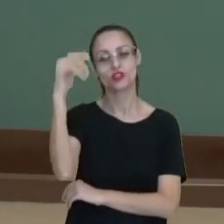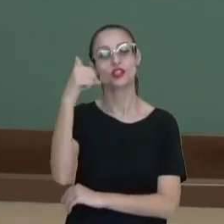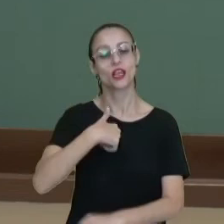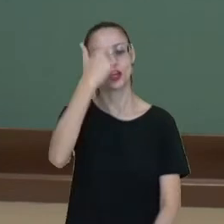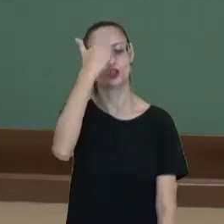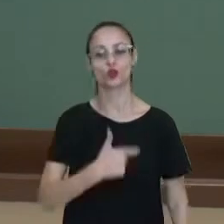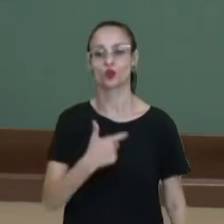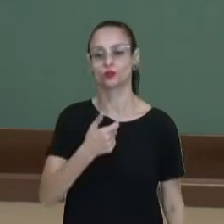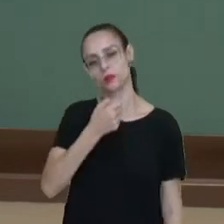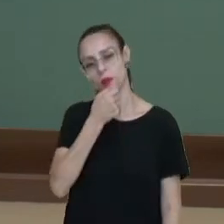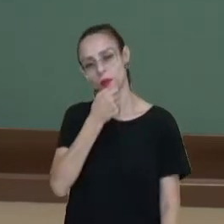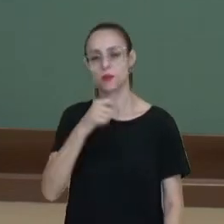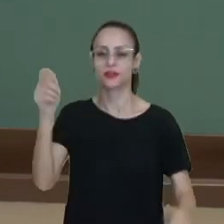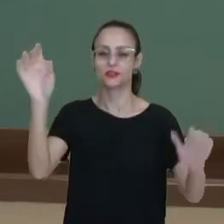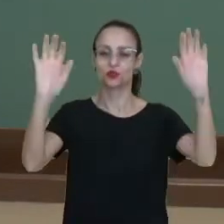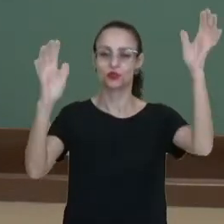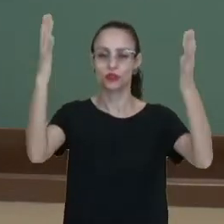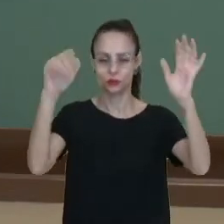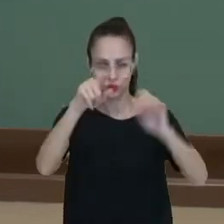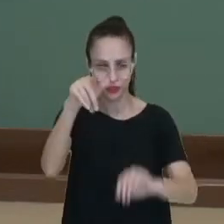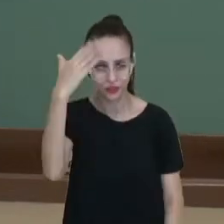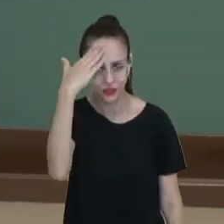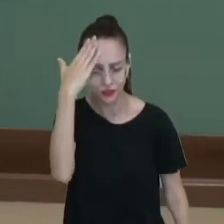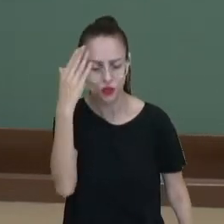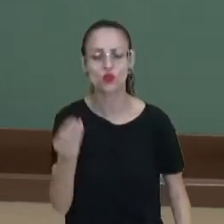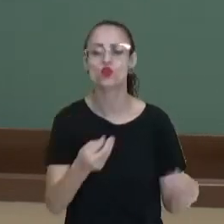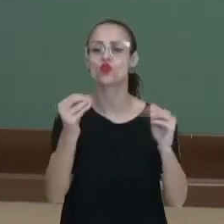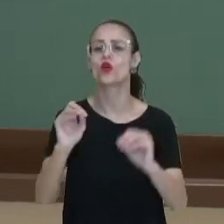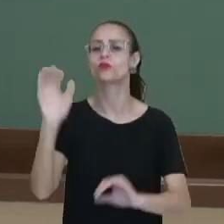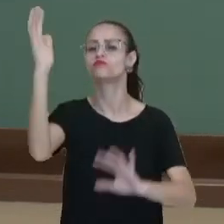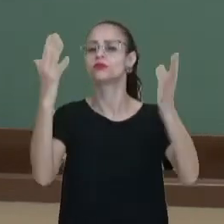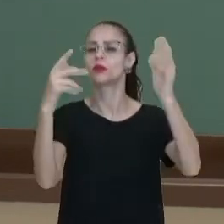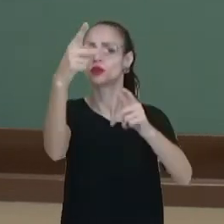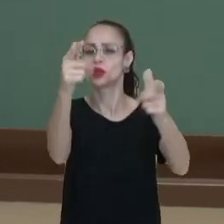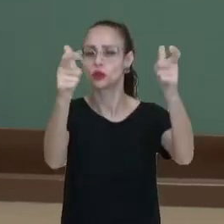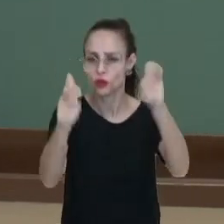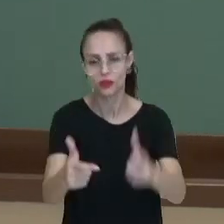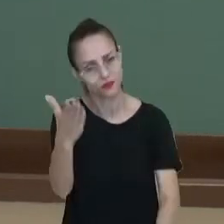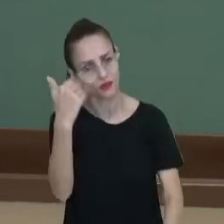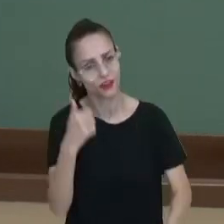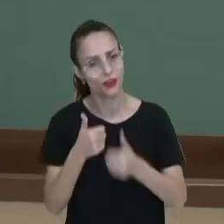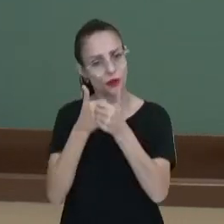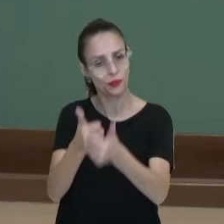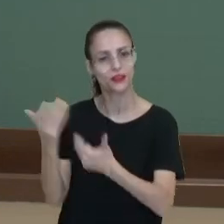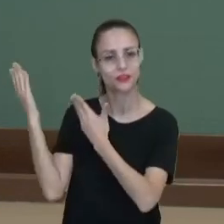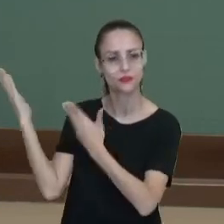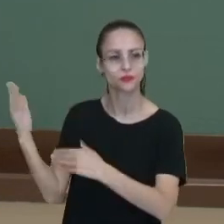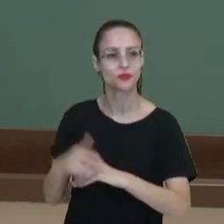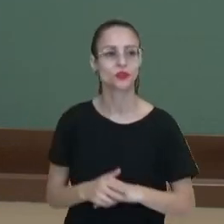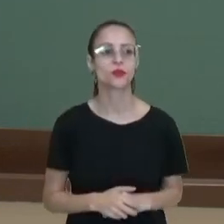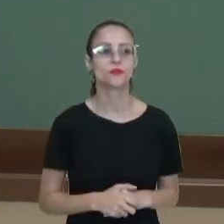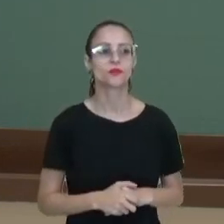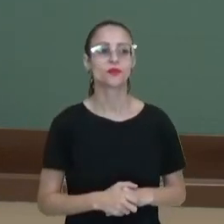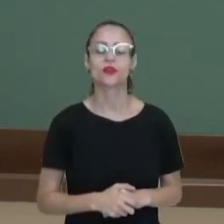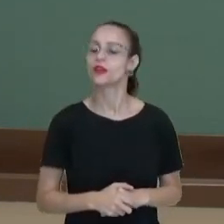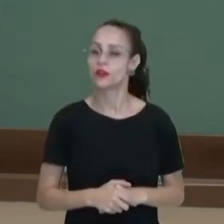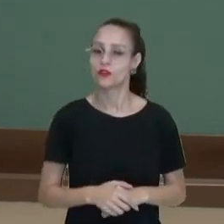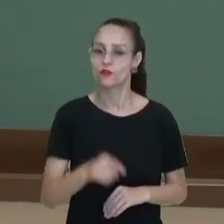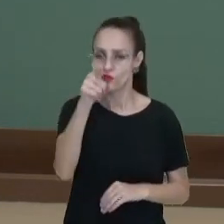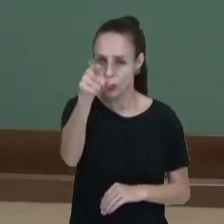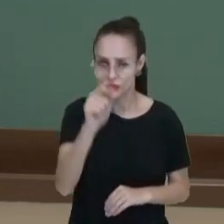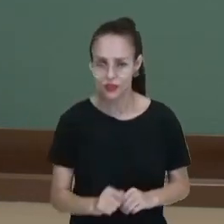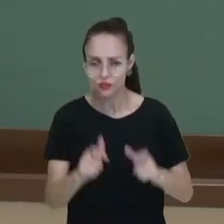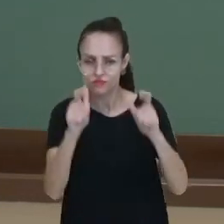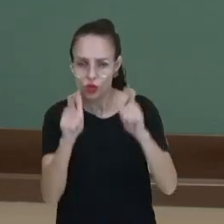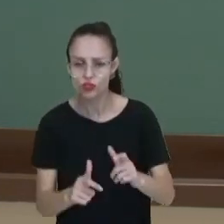o rapaz do tempo. Vocês querem saber como está o tempo na sua região? Acompanhem comigo aqui na tela. Então, você que é da